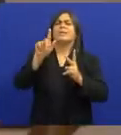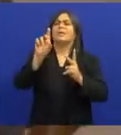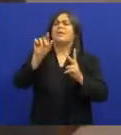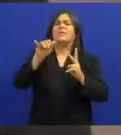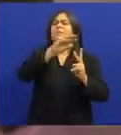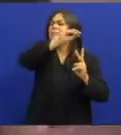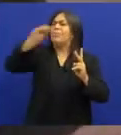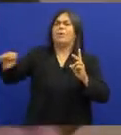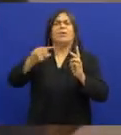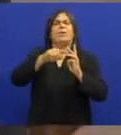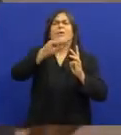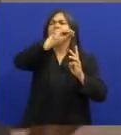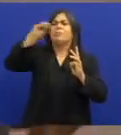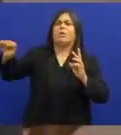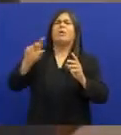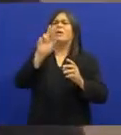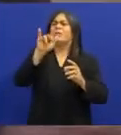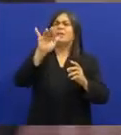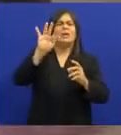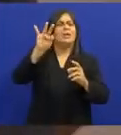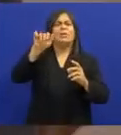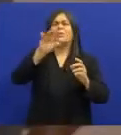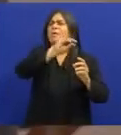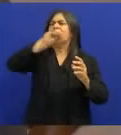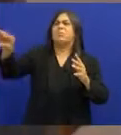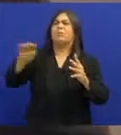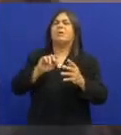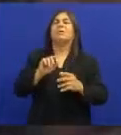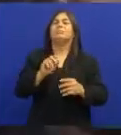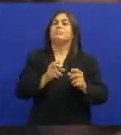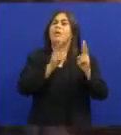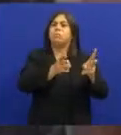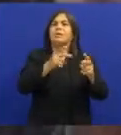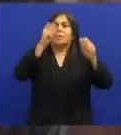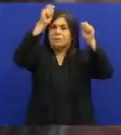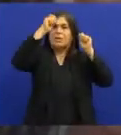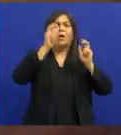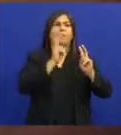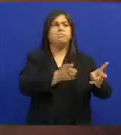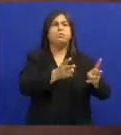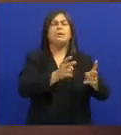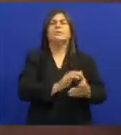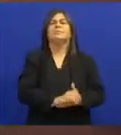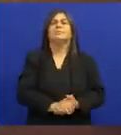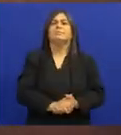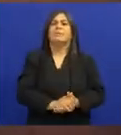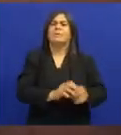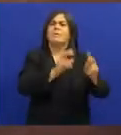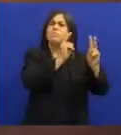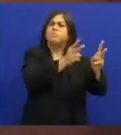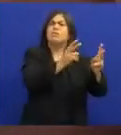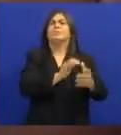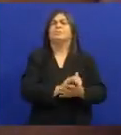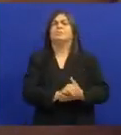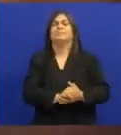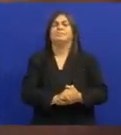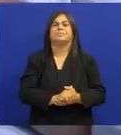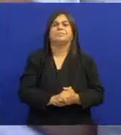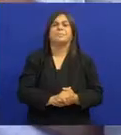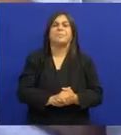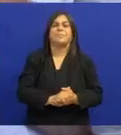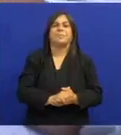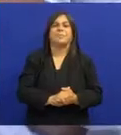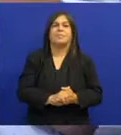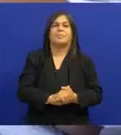Vem embora Marinês Vem embora O Trio Nordestino Vem embora Jato Silva Fica aqui Entrou pro Carnaval Entrou pro Samba